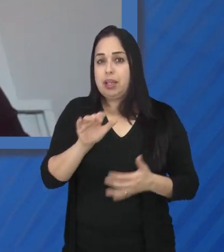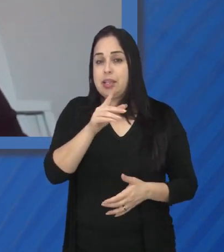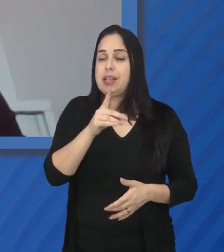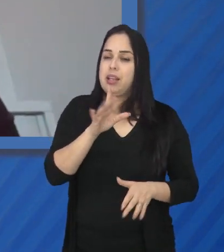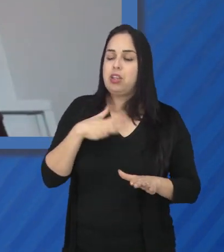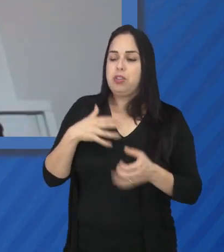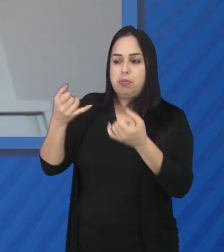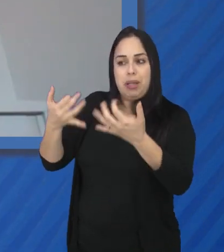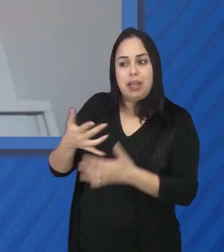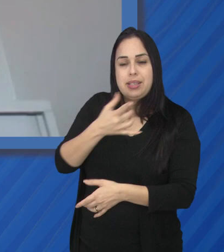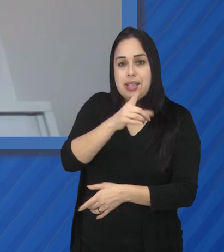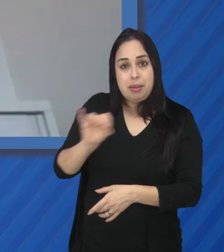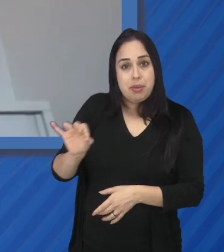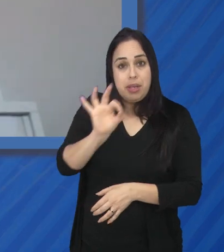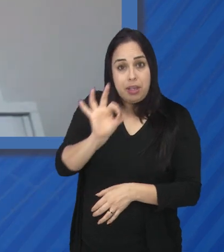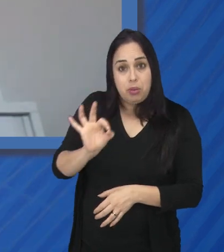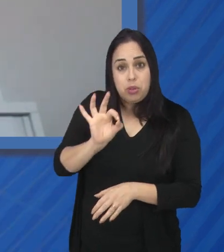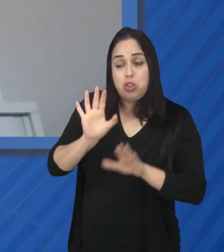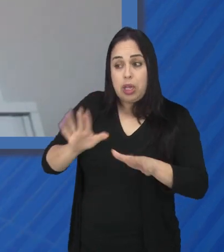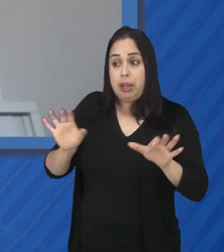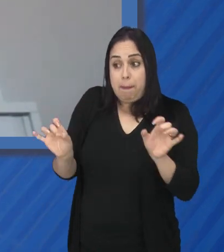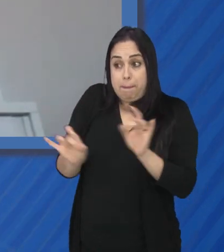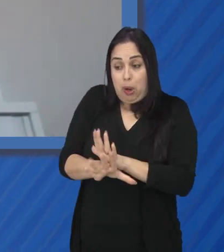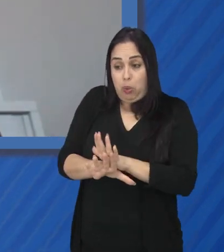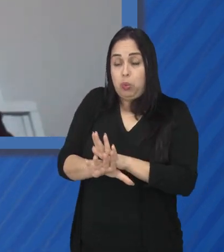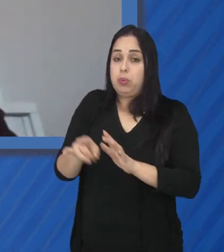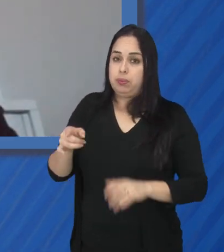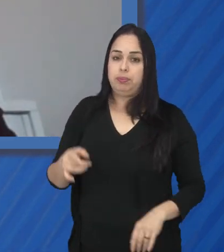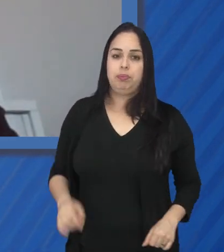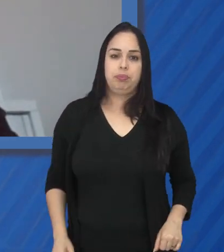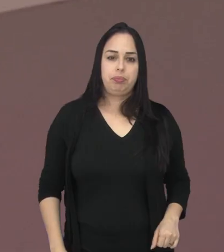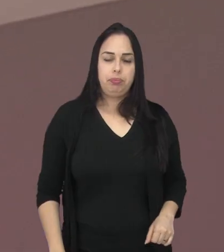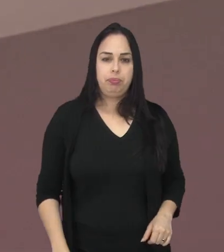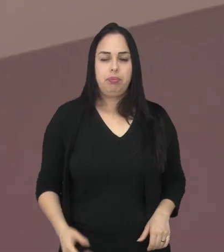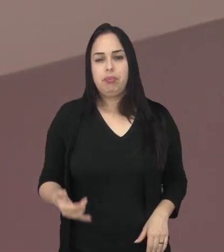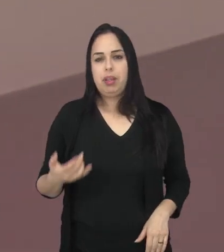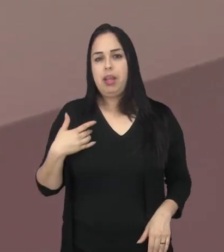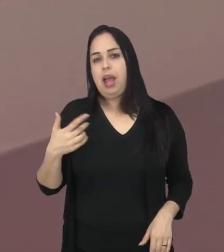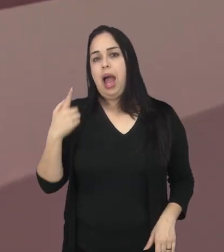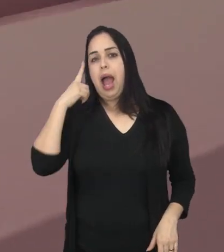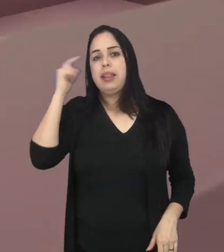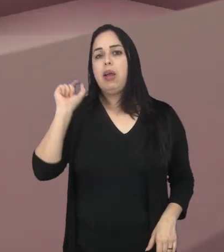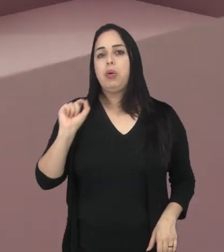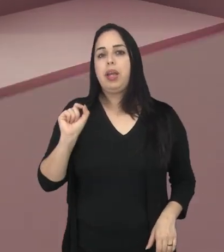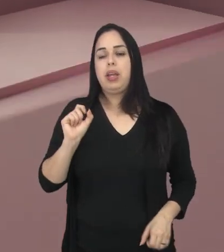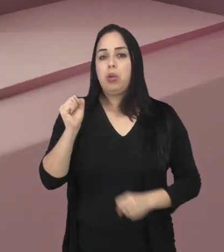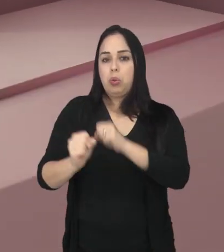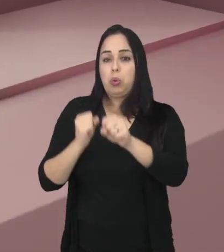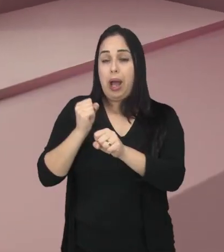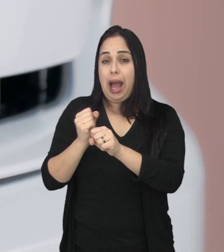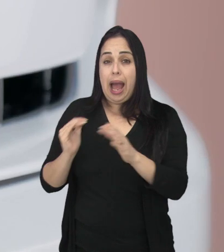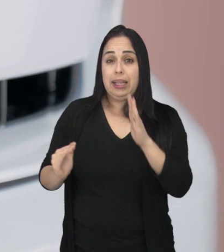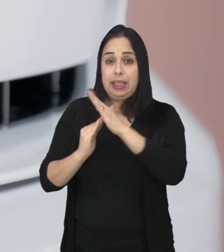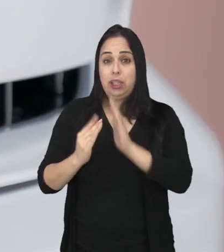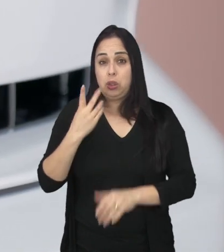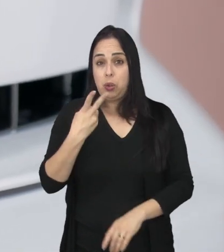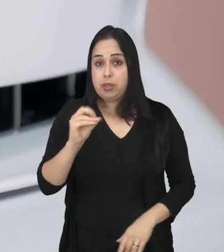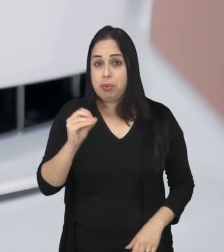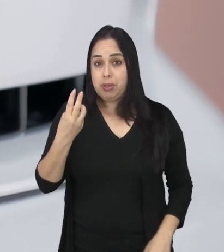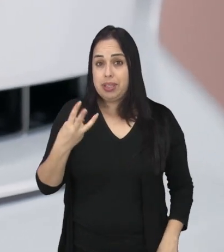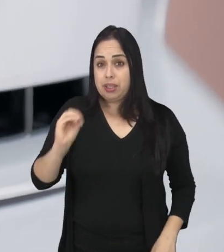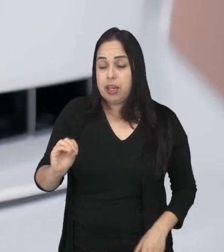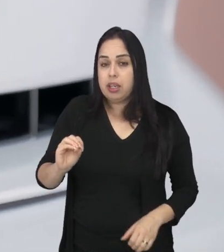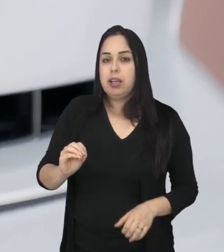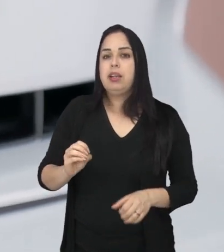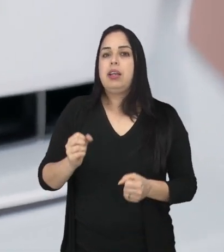só trabalha com 100% elétrico, ele já vem muito mais preparado, sabendo o que quer. A ideia da montadora é que até 2030 sejam